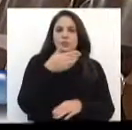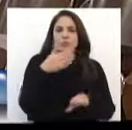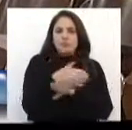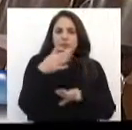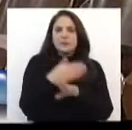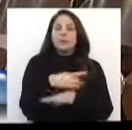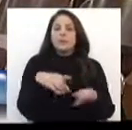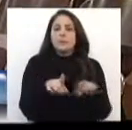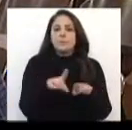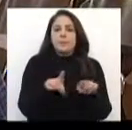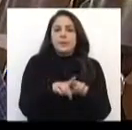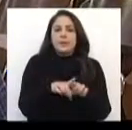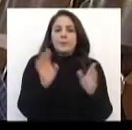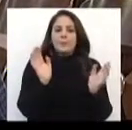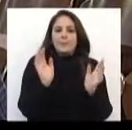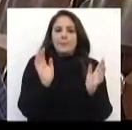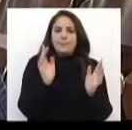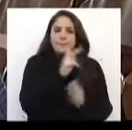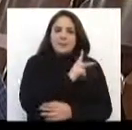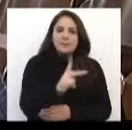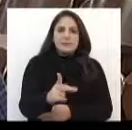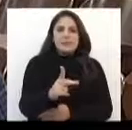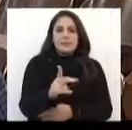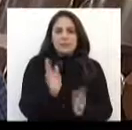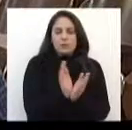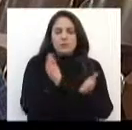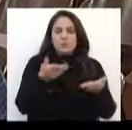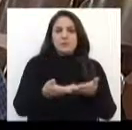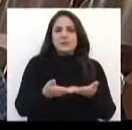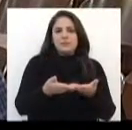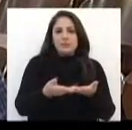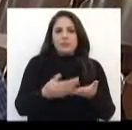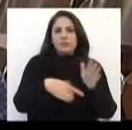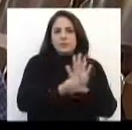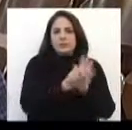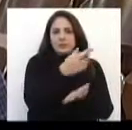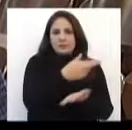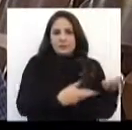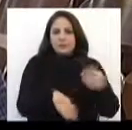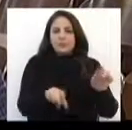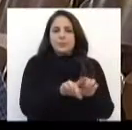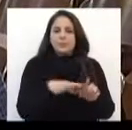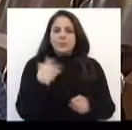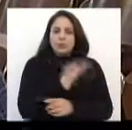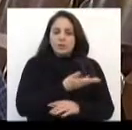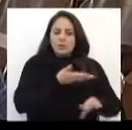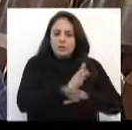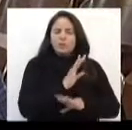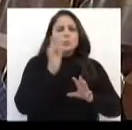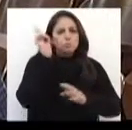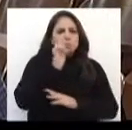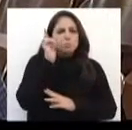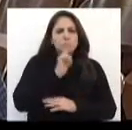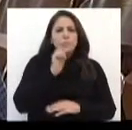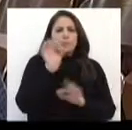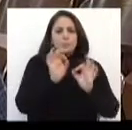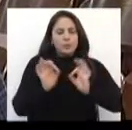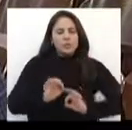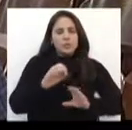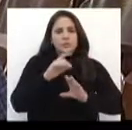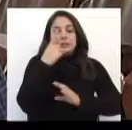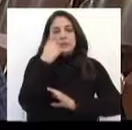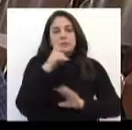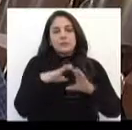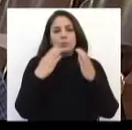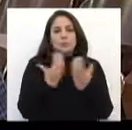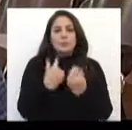inclusive quando fui presidente da Comissão de Legislação e Redação, ano passado, e aprovamos praticamente todos os projetos de interesse da comunidade.